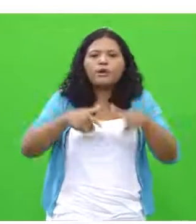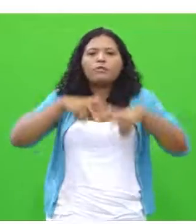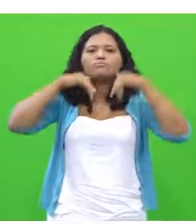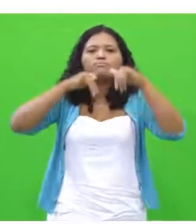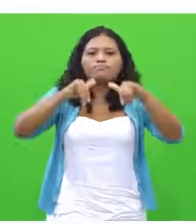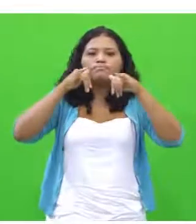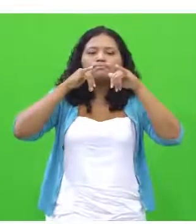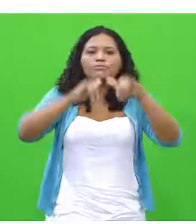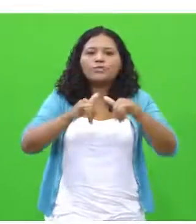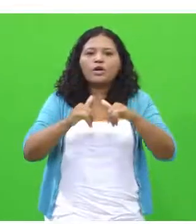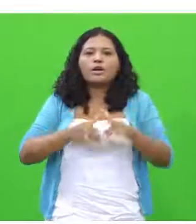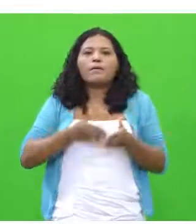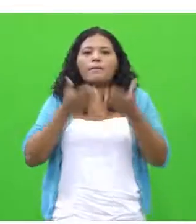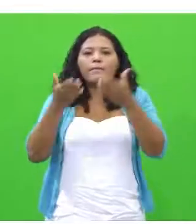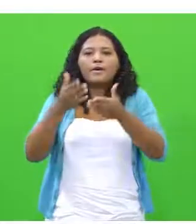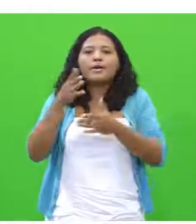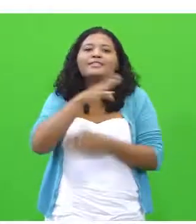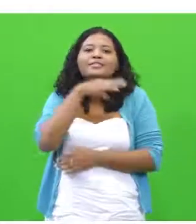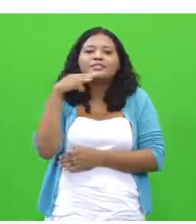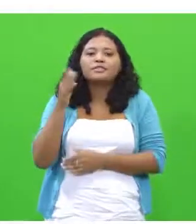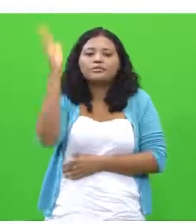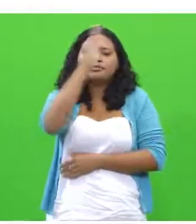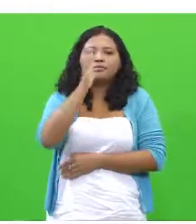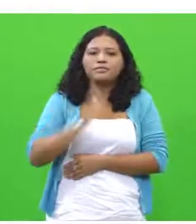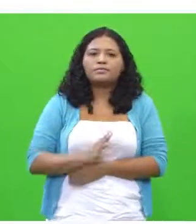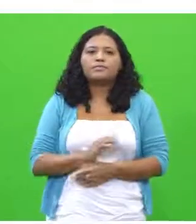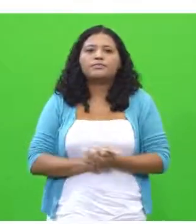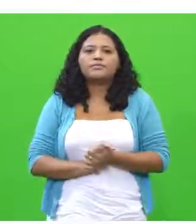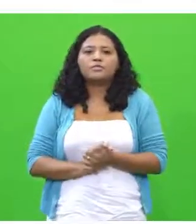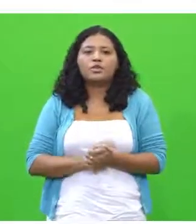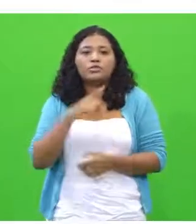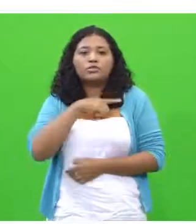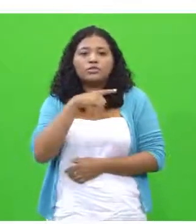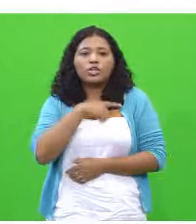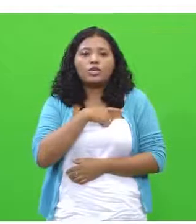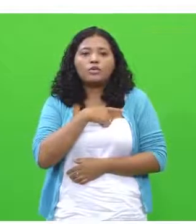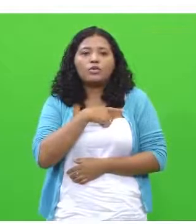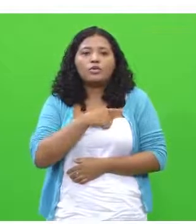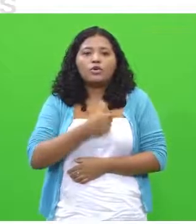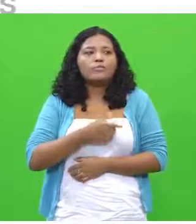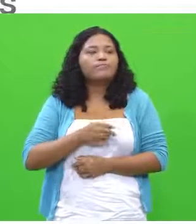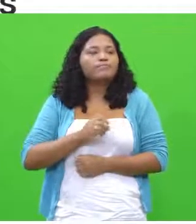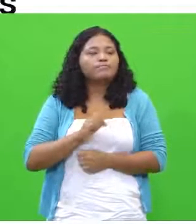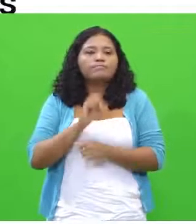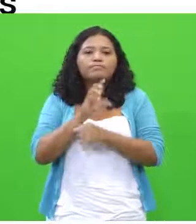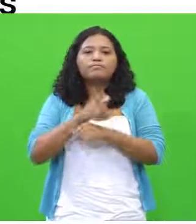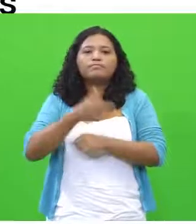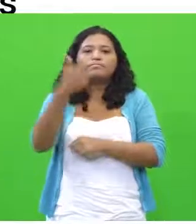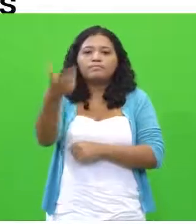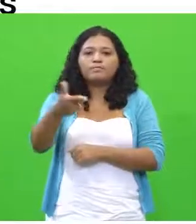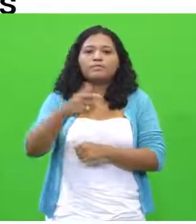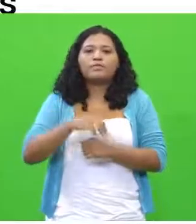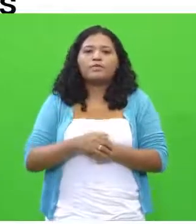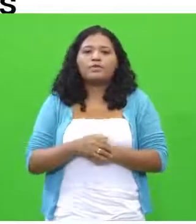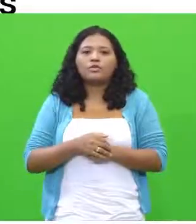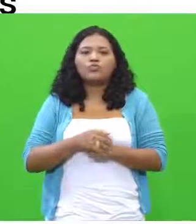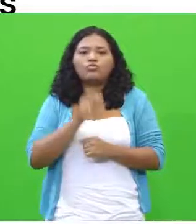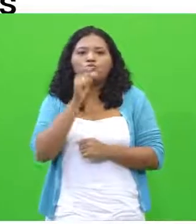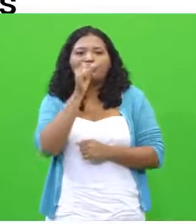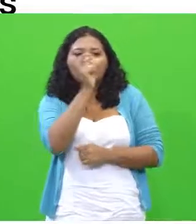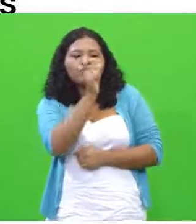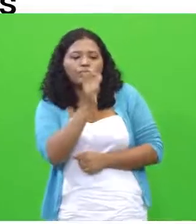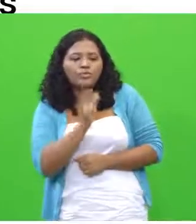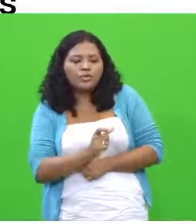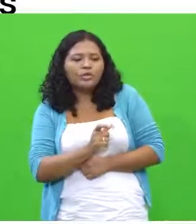para as crianças no Brasil. Nós temos na cartela seguinte, os pontos que nós destacamos,